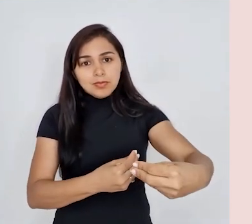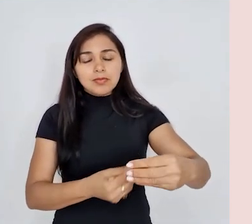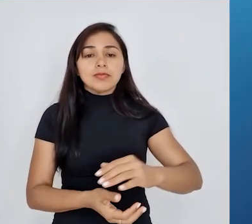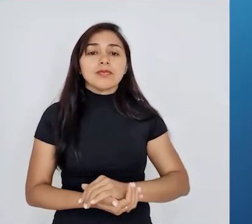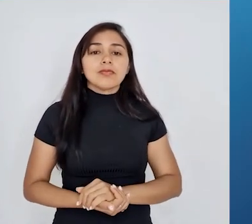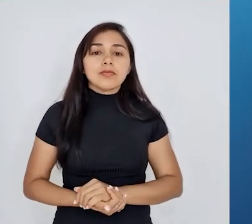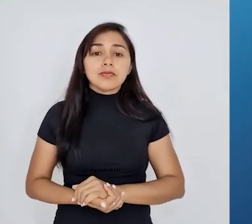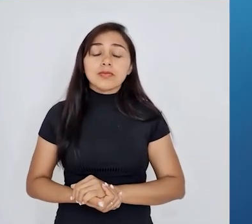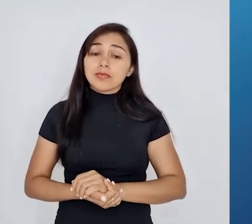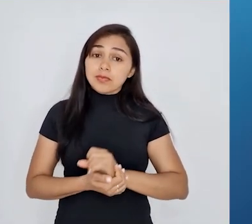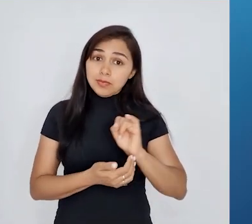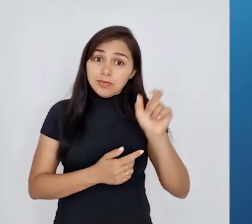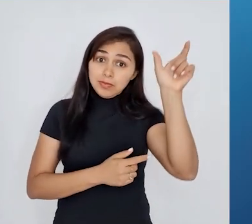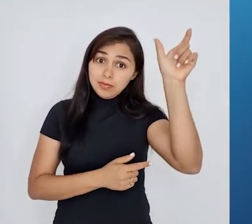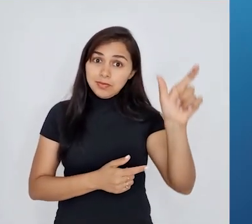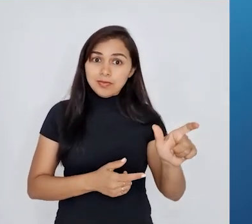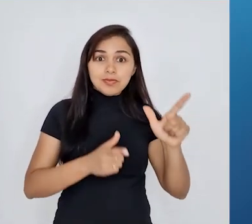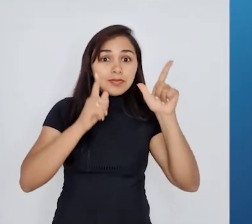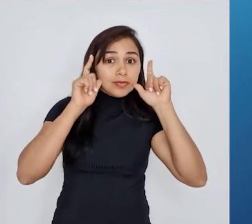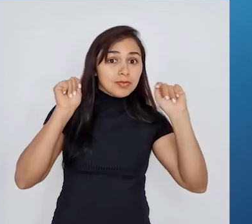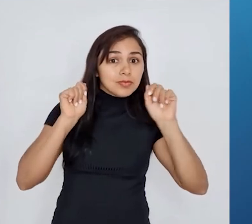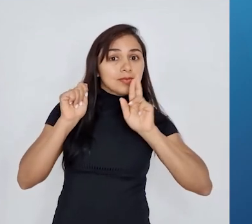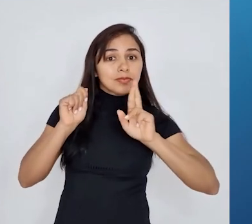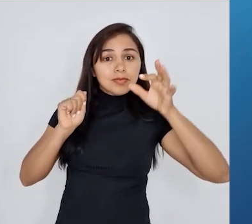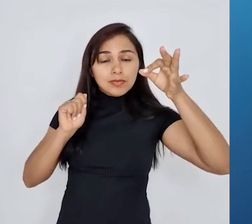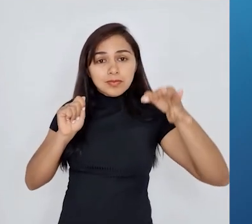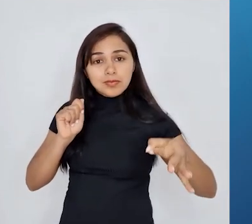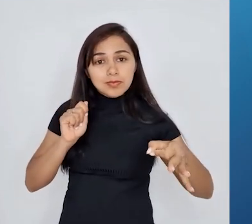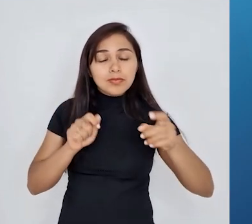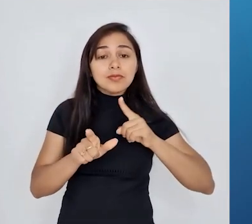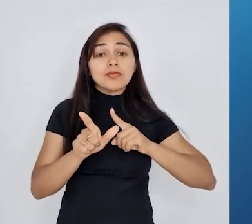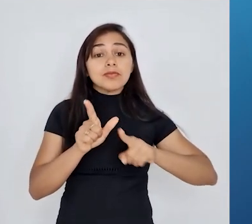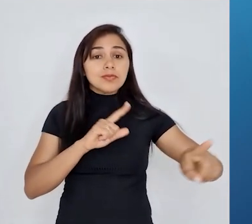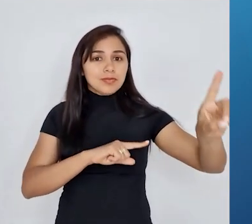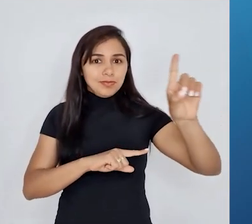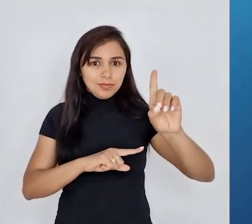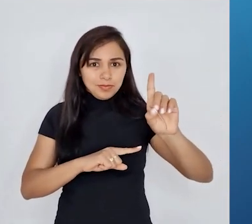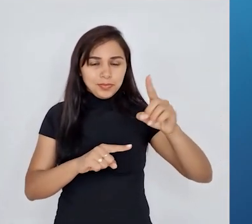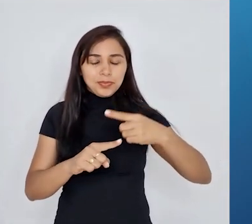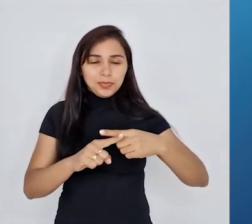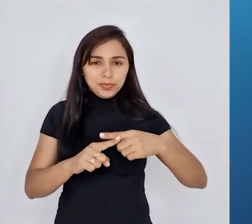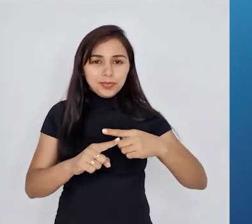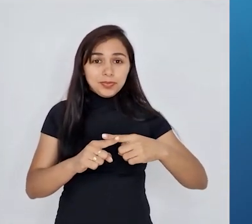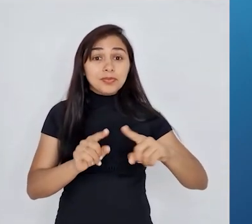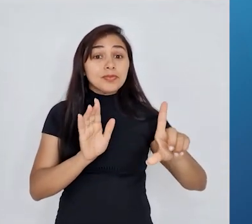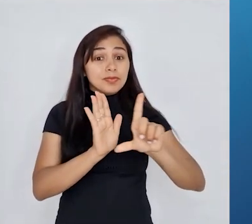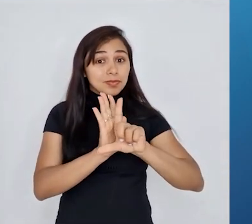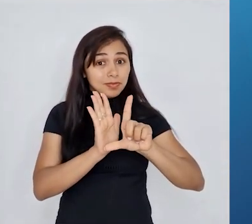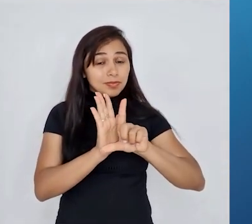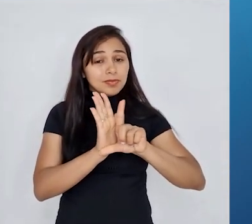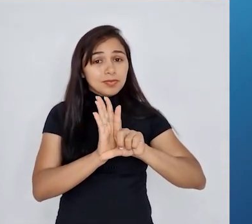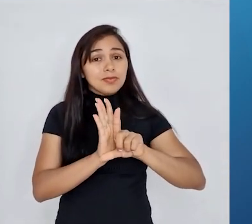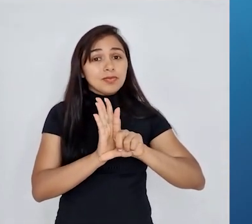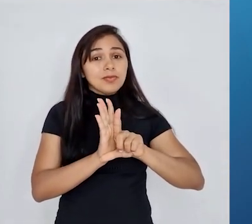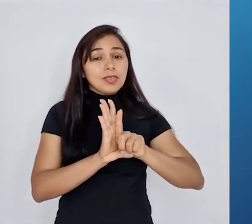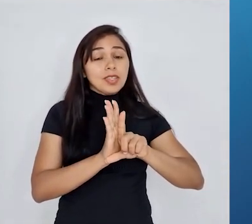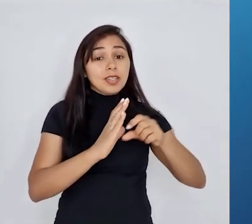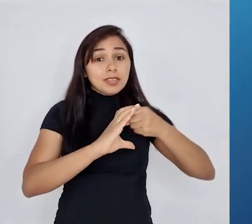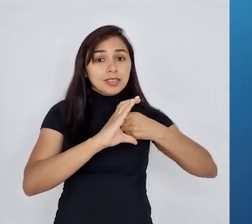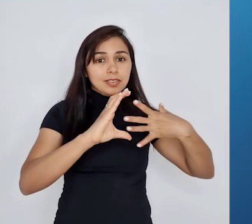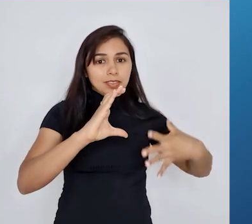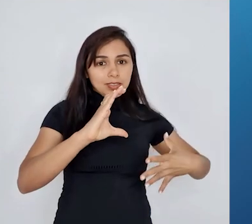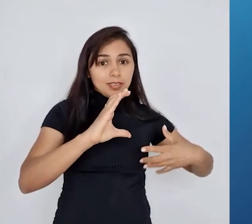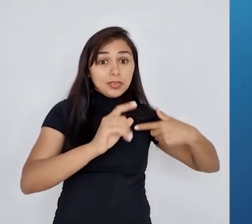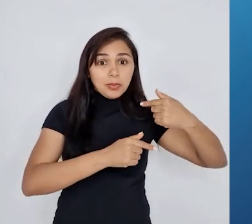se está falando de Lamarck, a alternativa correta é a letra D, lei da herança dos caracteres adquiridos. Essa é uma